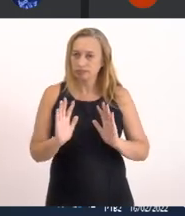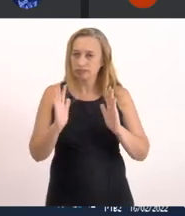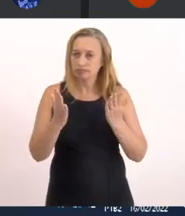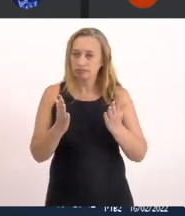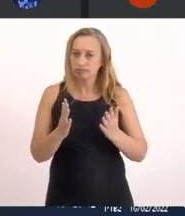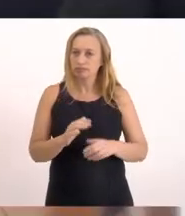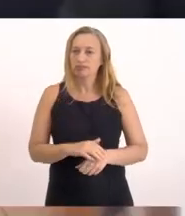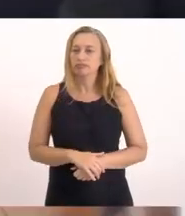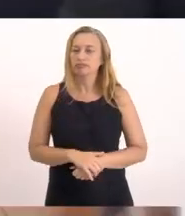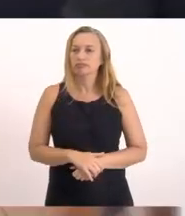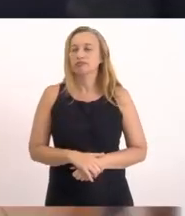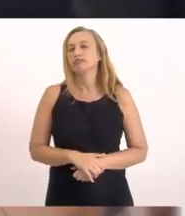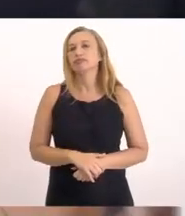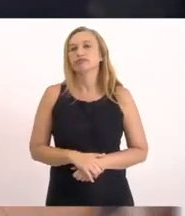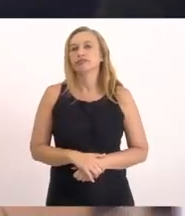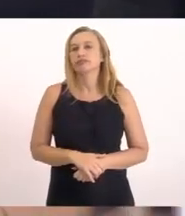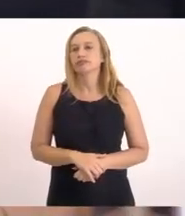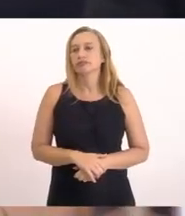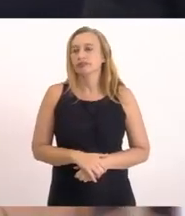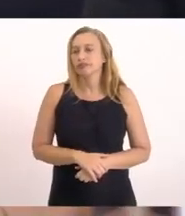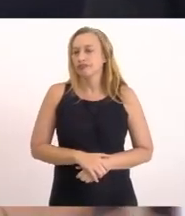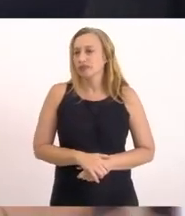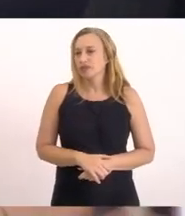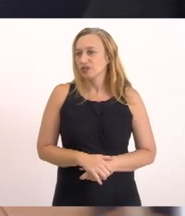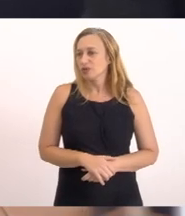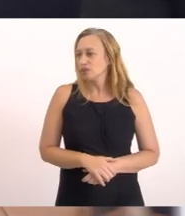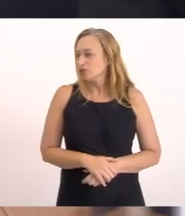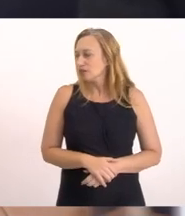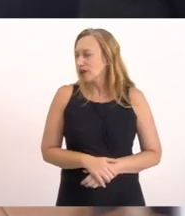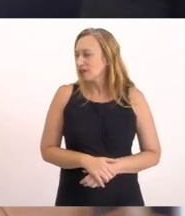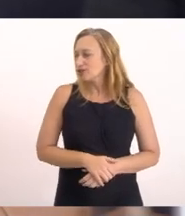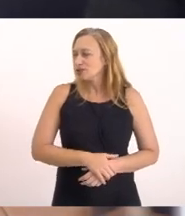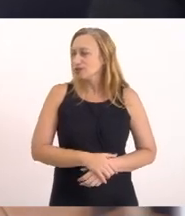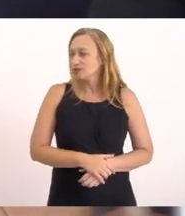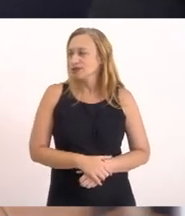Obrigado Agora vou passar a palavra Para o doutor Aníbal Antunes